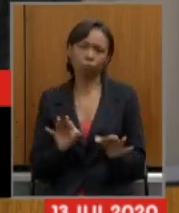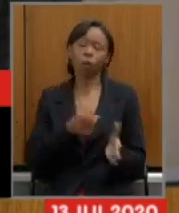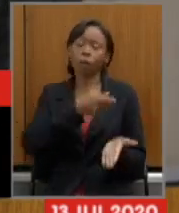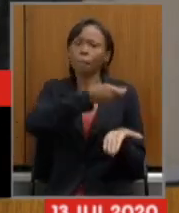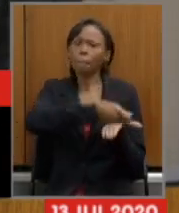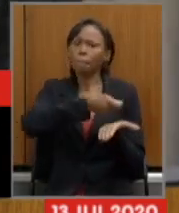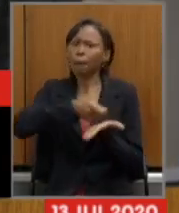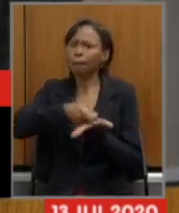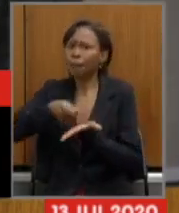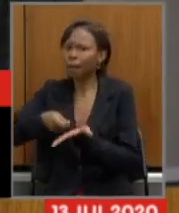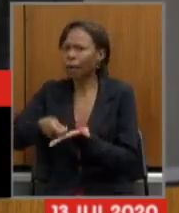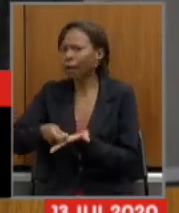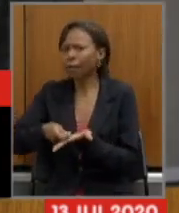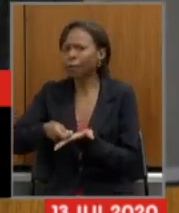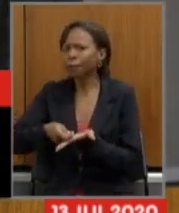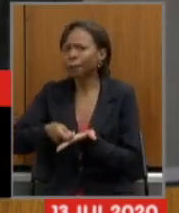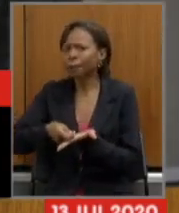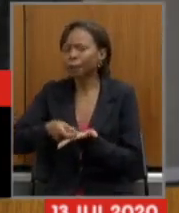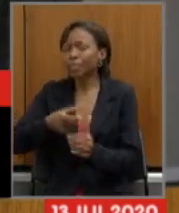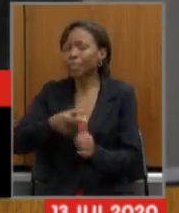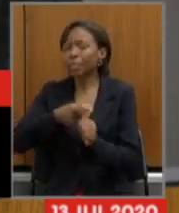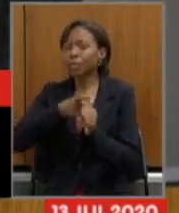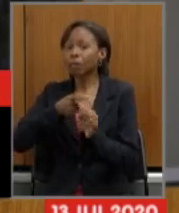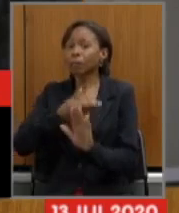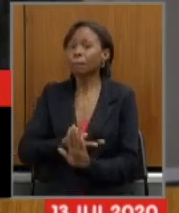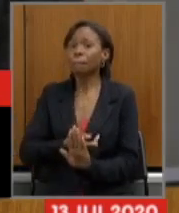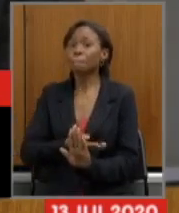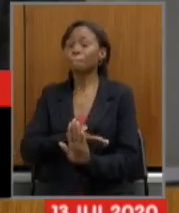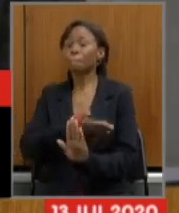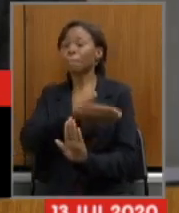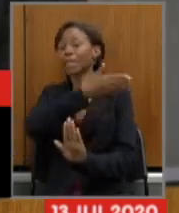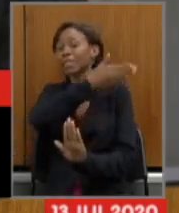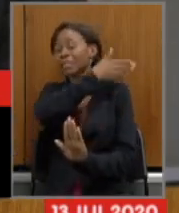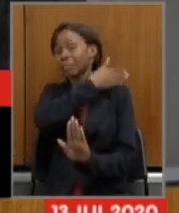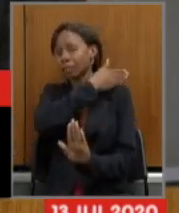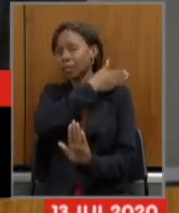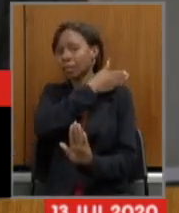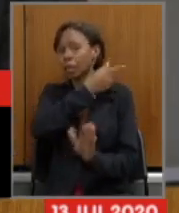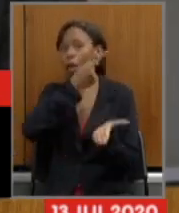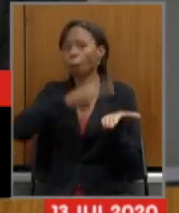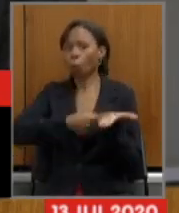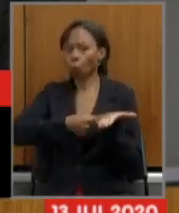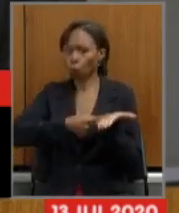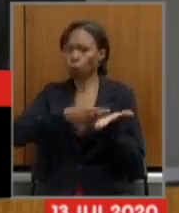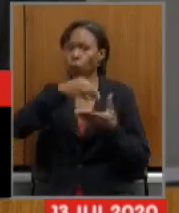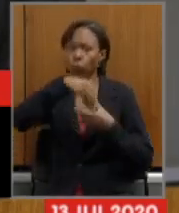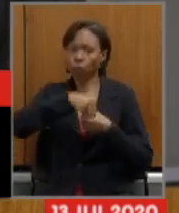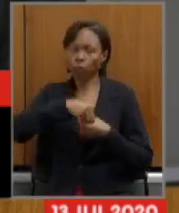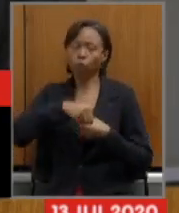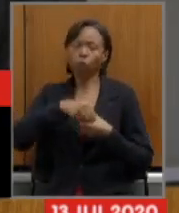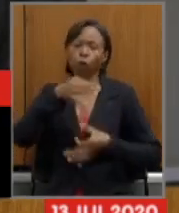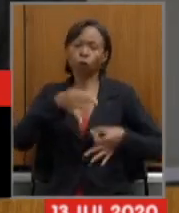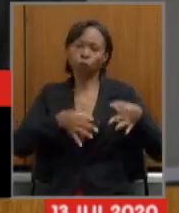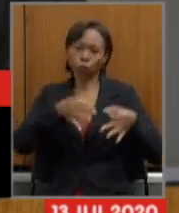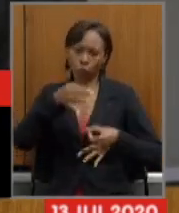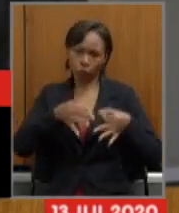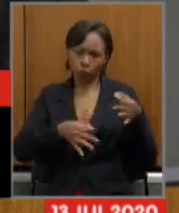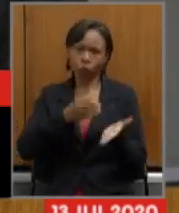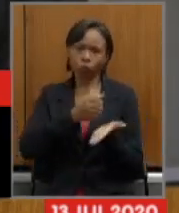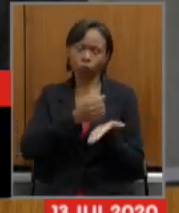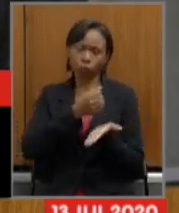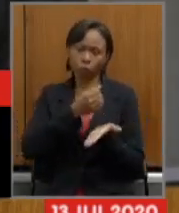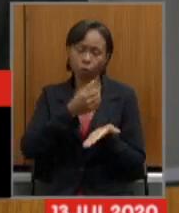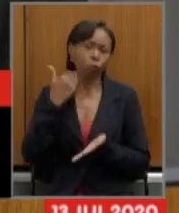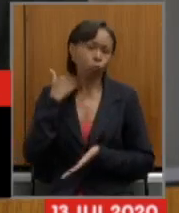passados num acordo que foi feito no Tribunal de Justiça que nos quatro primeiros